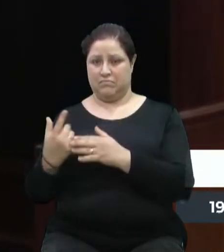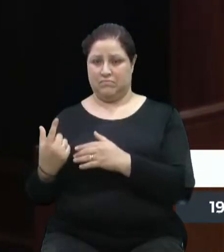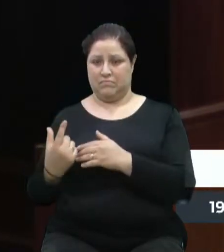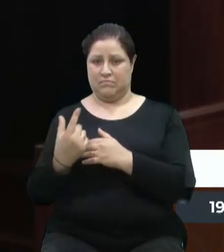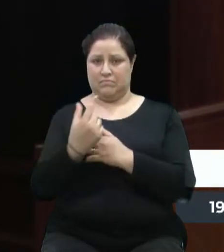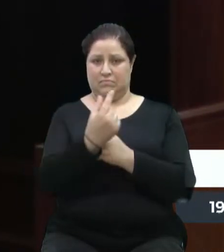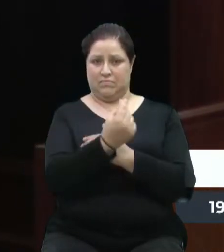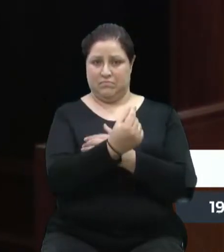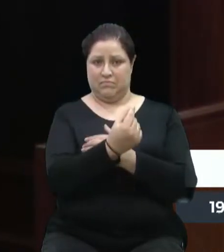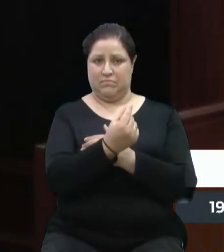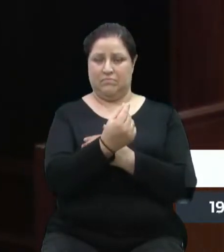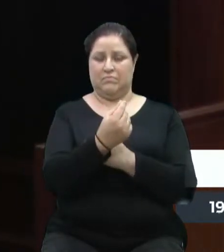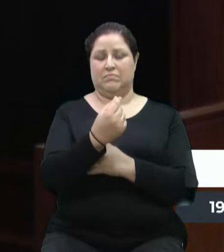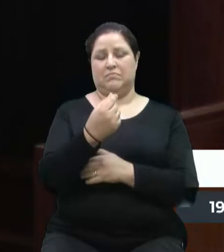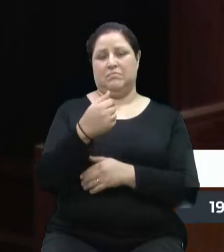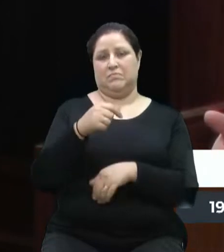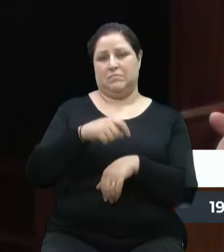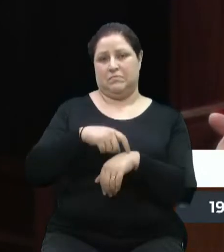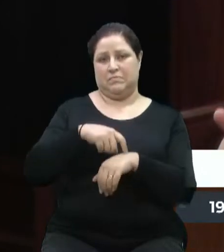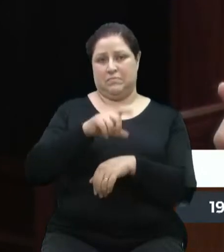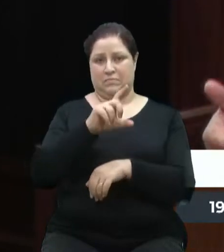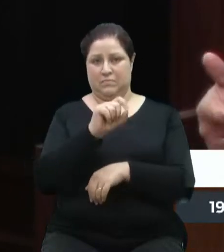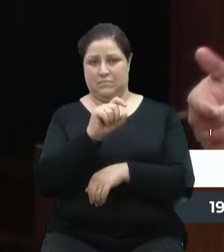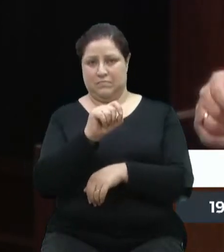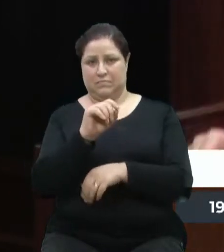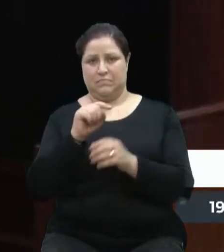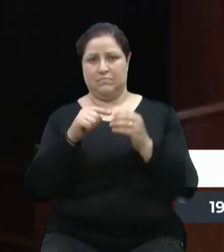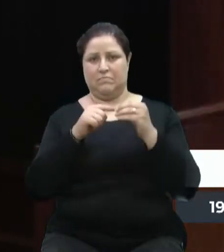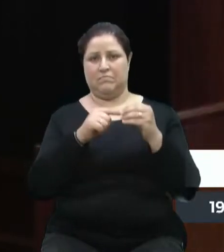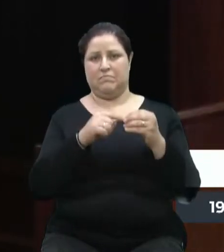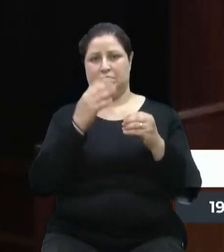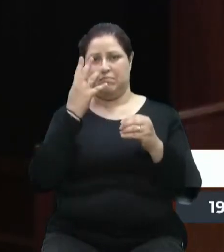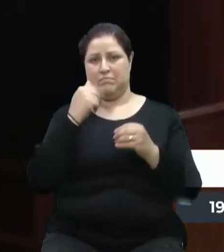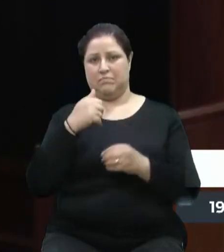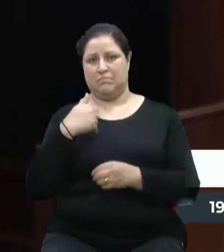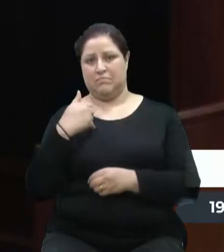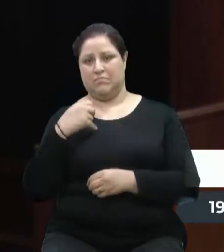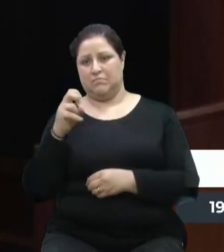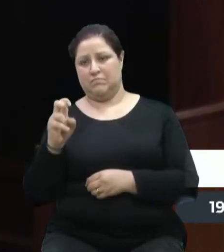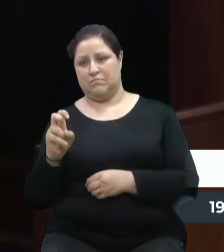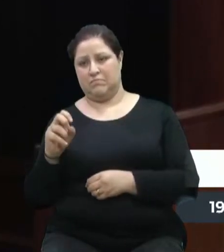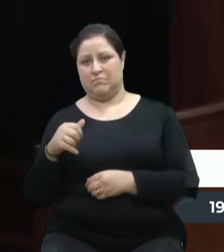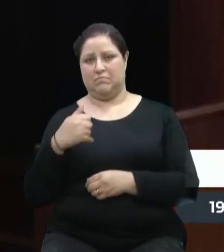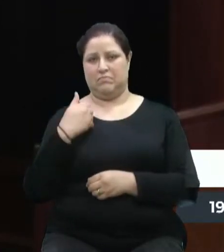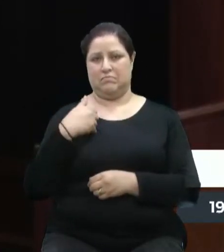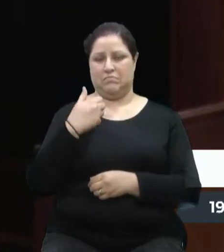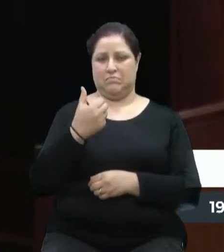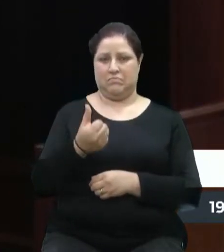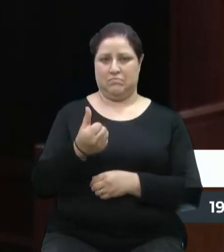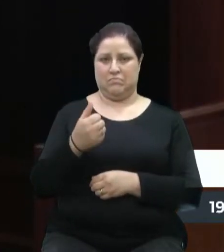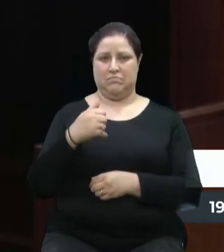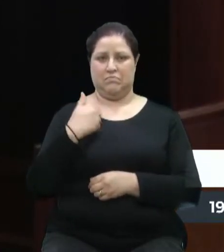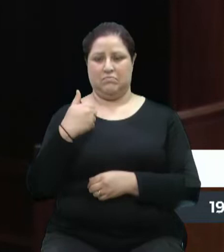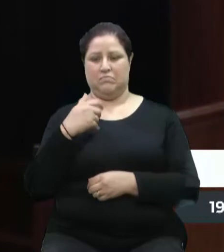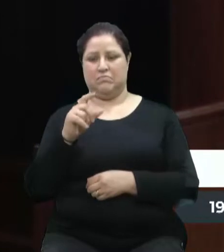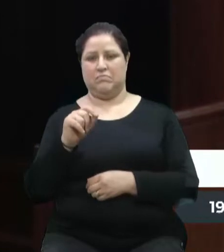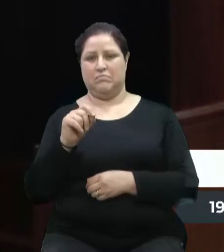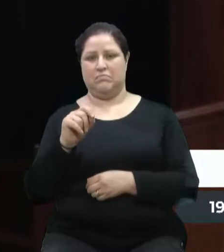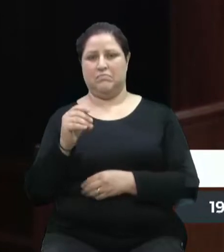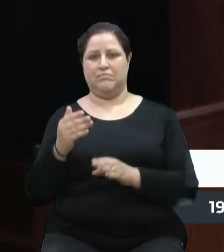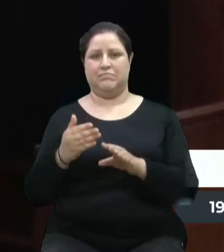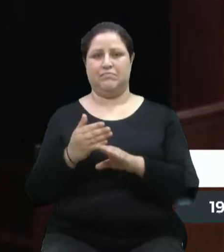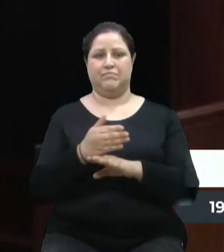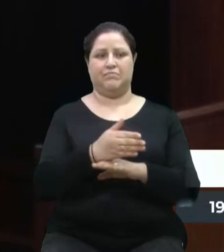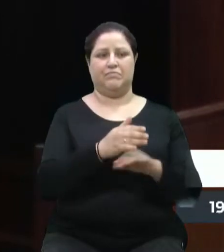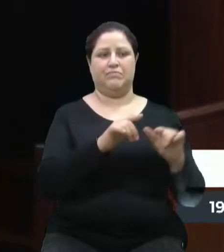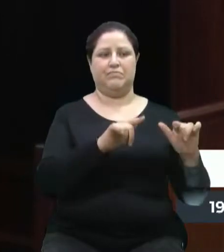principalmente crianças de 5, 6, 7 anos, onde é que elas vão ficar? O vereador Fantinello, quando a gente